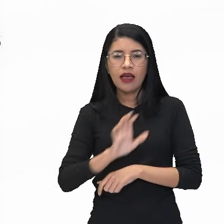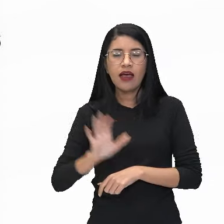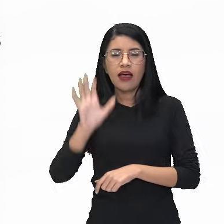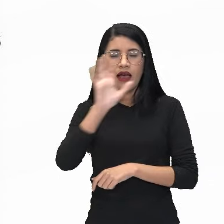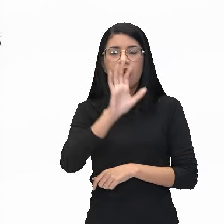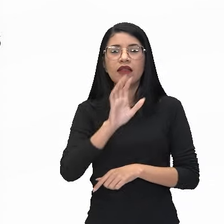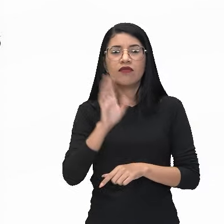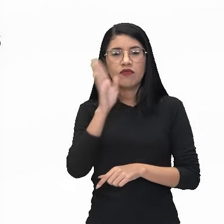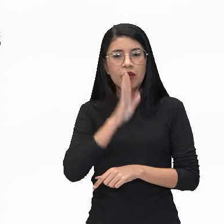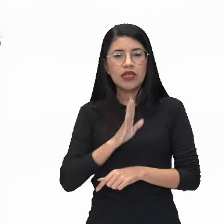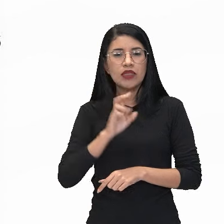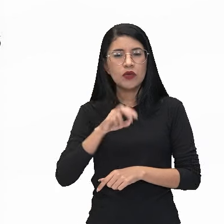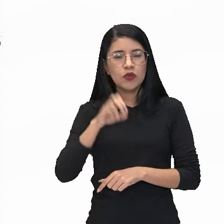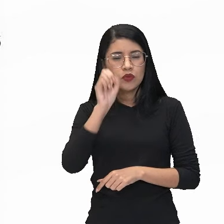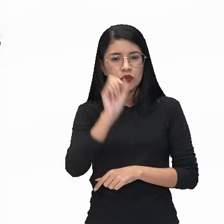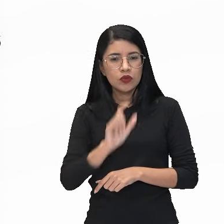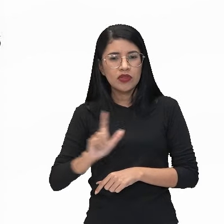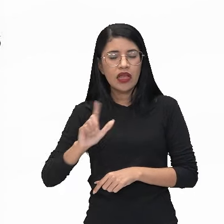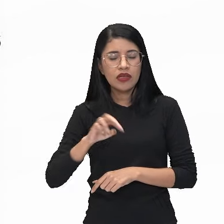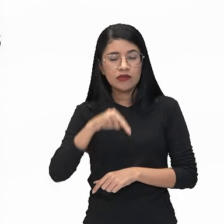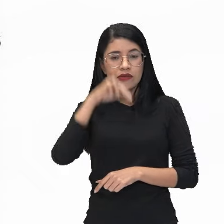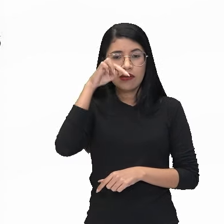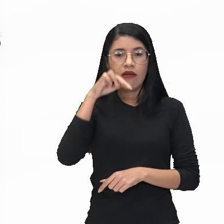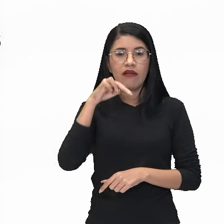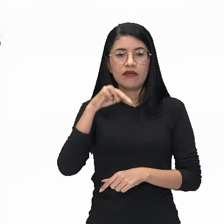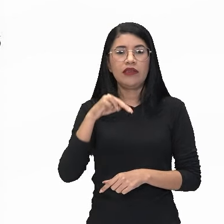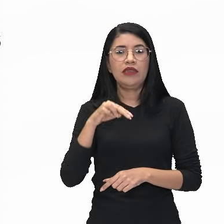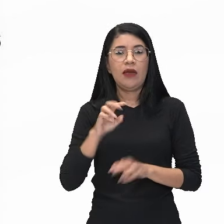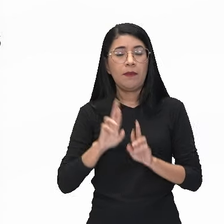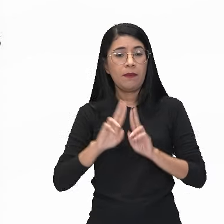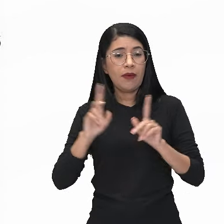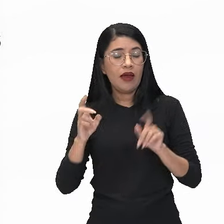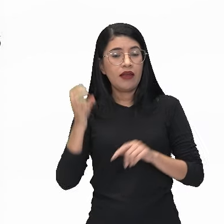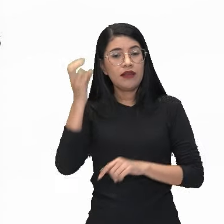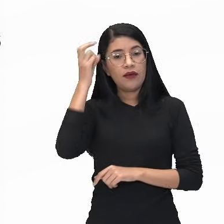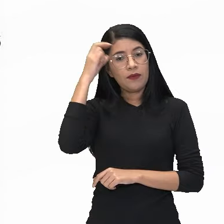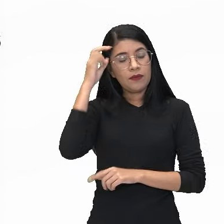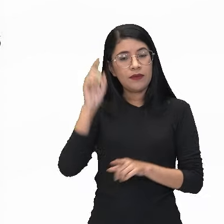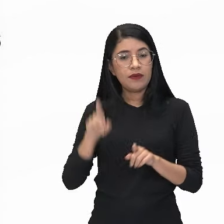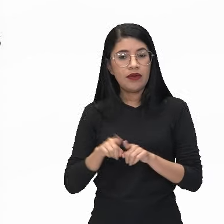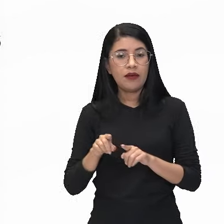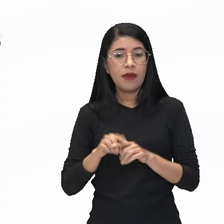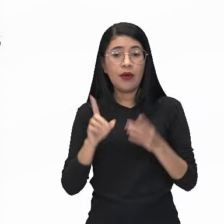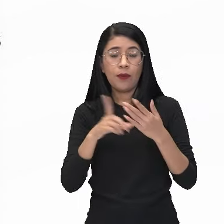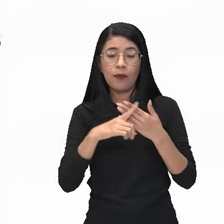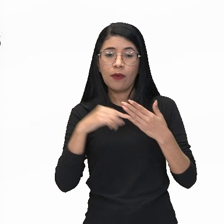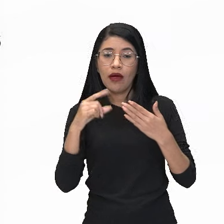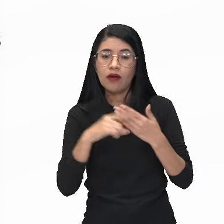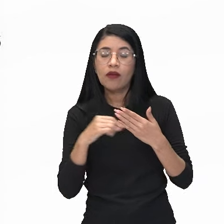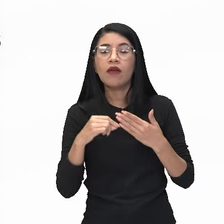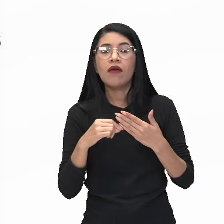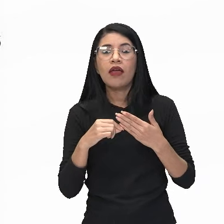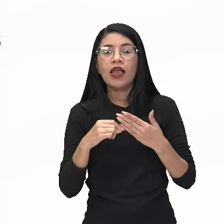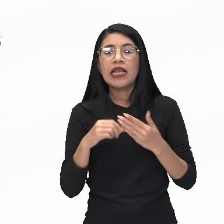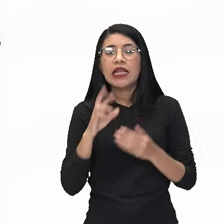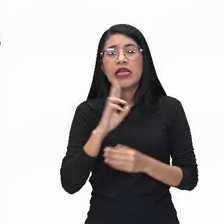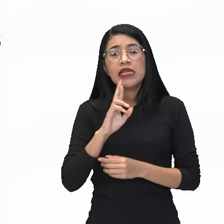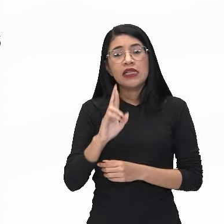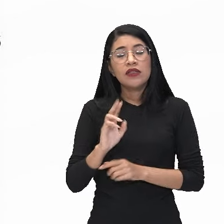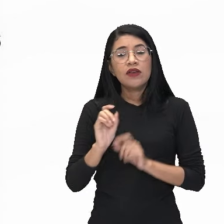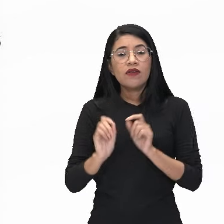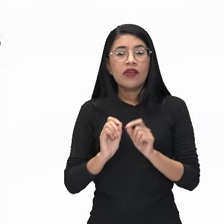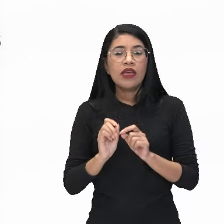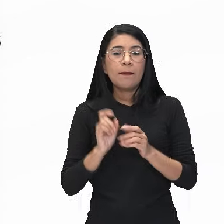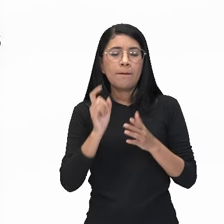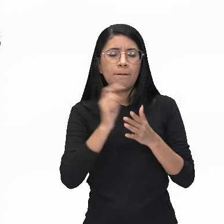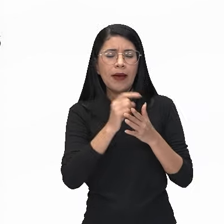Brasil, Sudeste e Norte, com suas diferenças culturais. O compositor resolve responder os